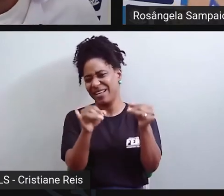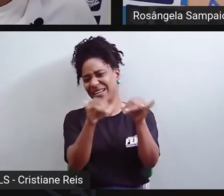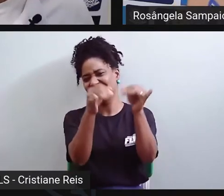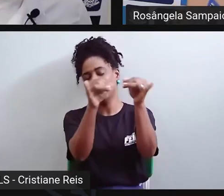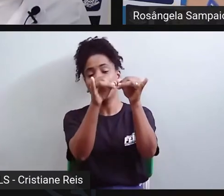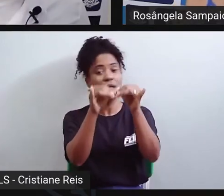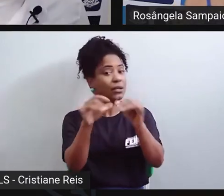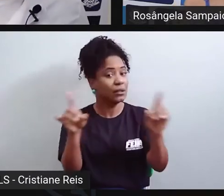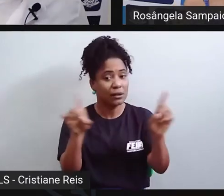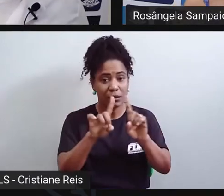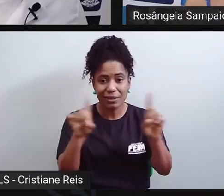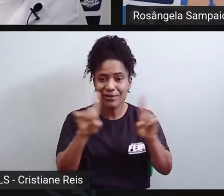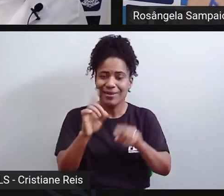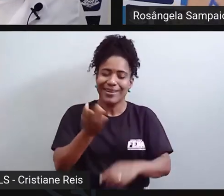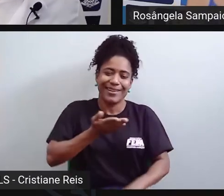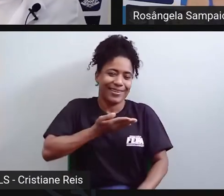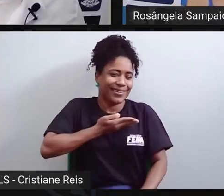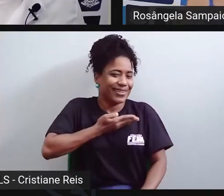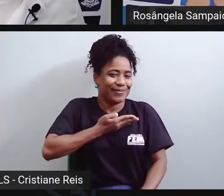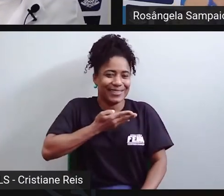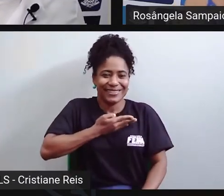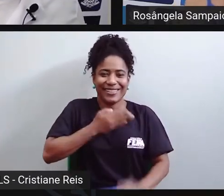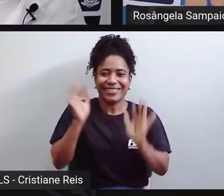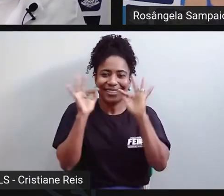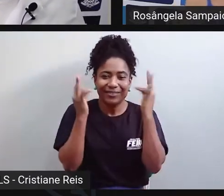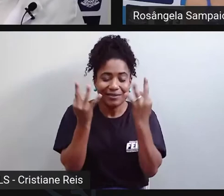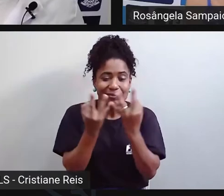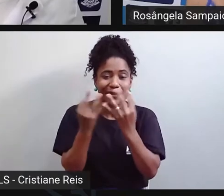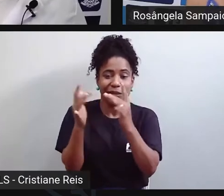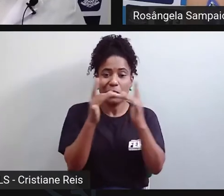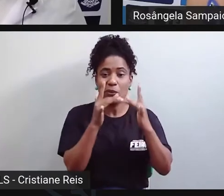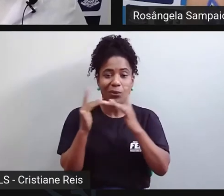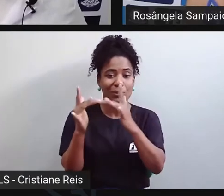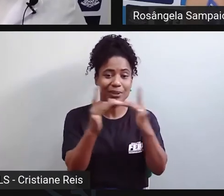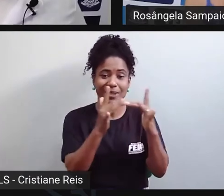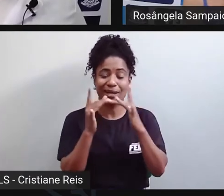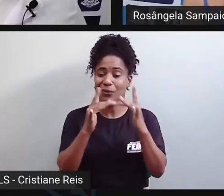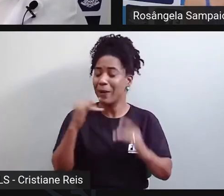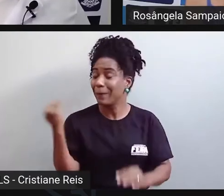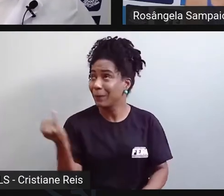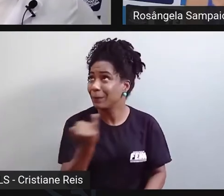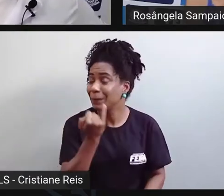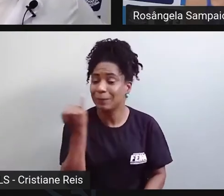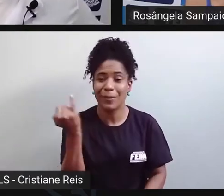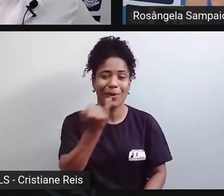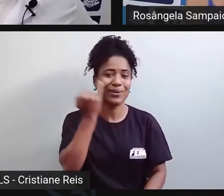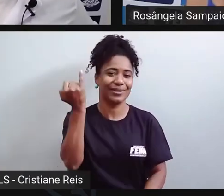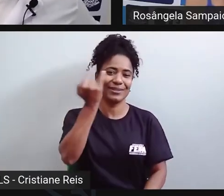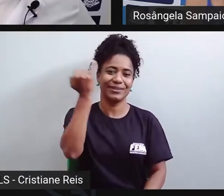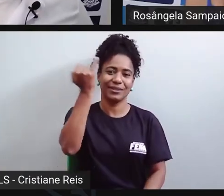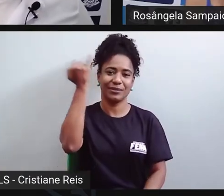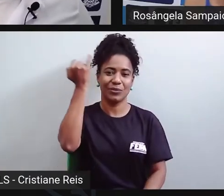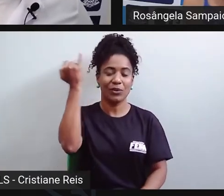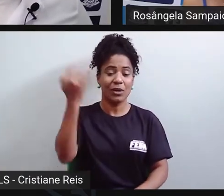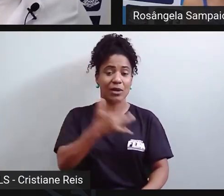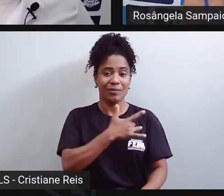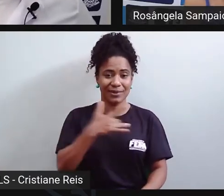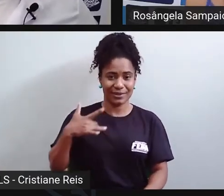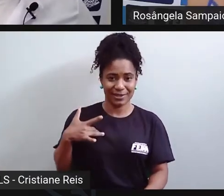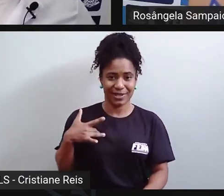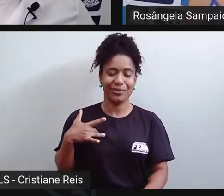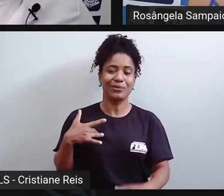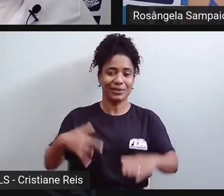mas a amizade, a família, o contato com o outro é fundamental para a nossa saúde física e mental.